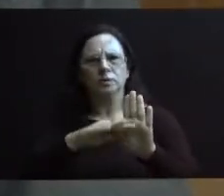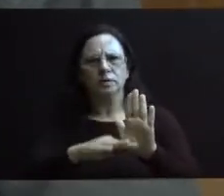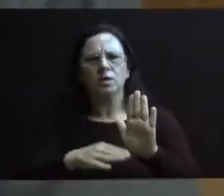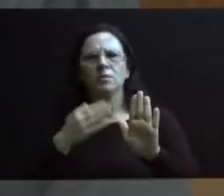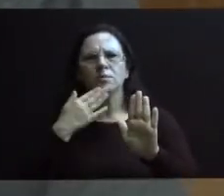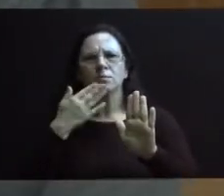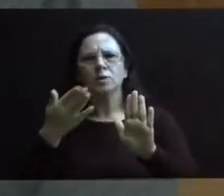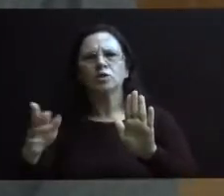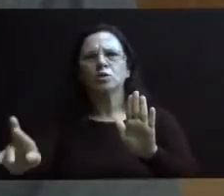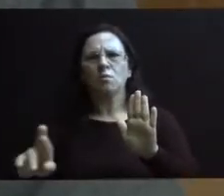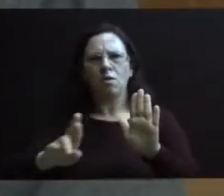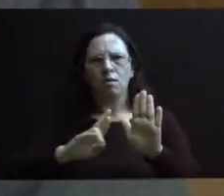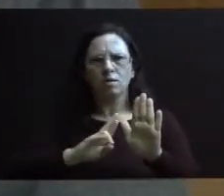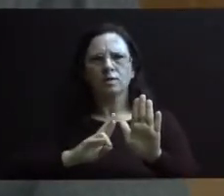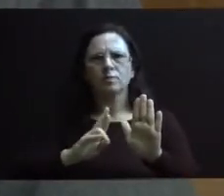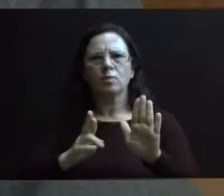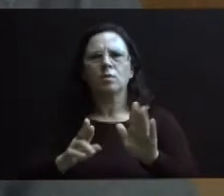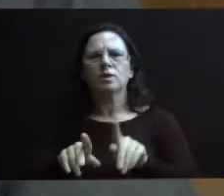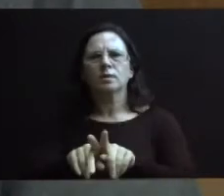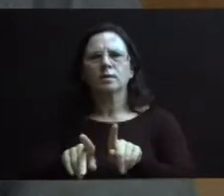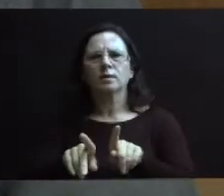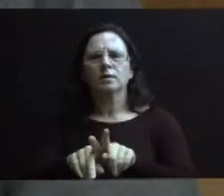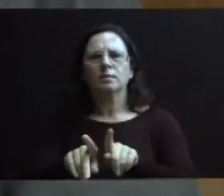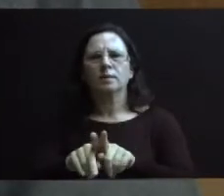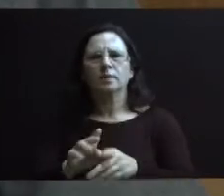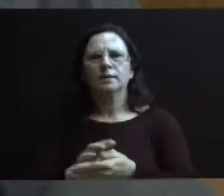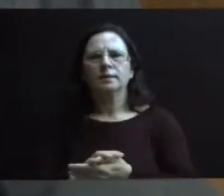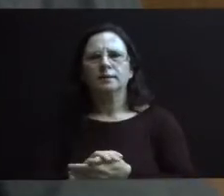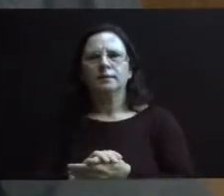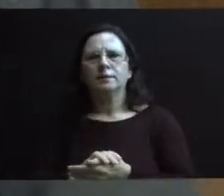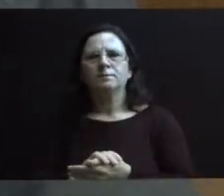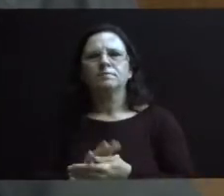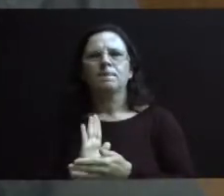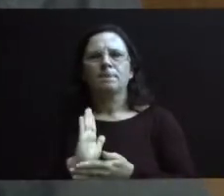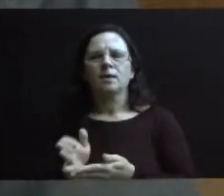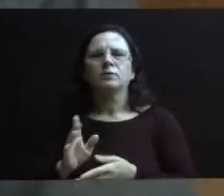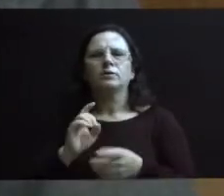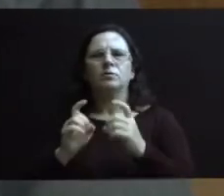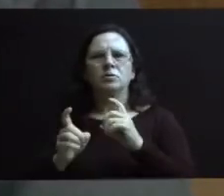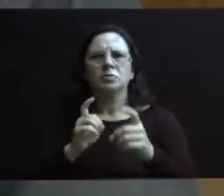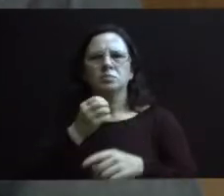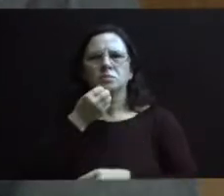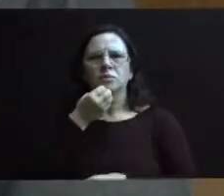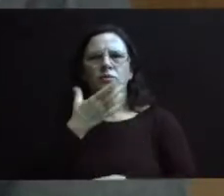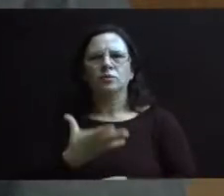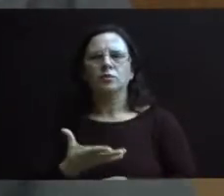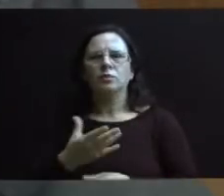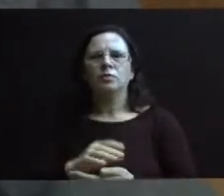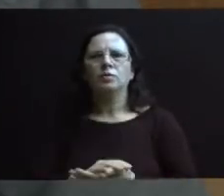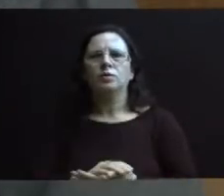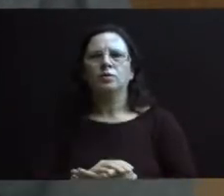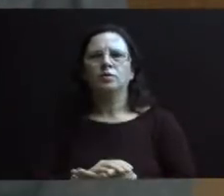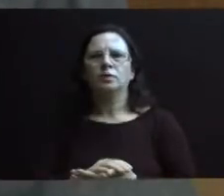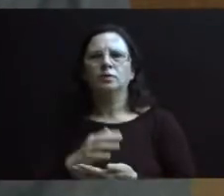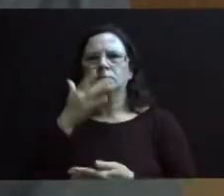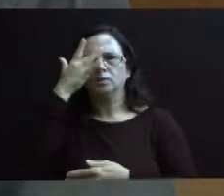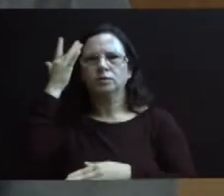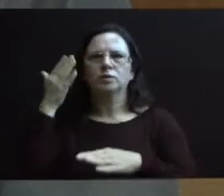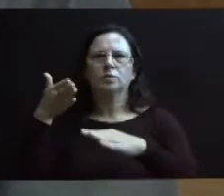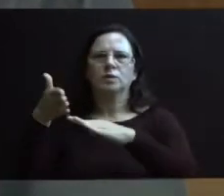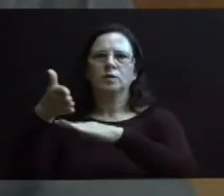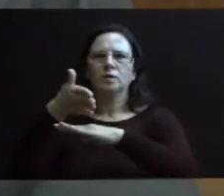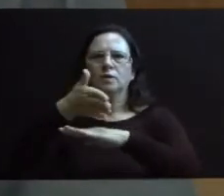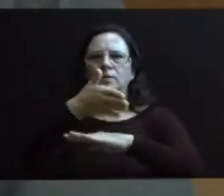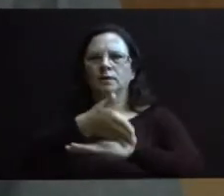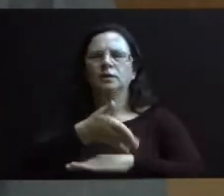pedimos algumas respostas. Então, foi uma audiência muito boa. As pessoas que participaram, questionaram,